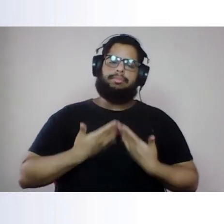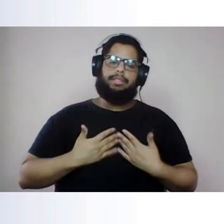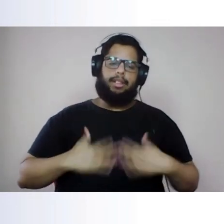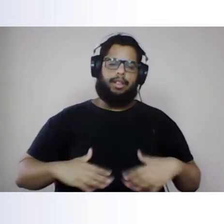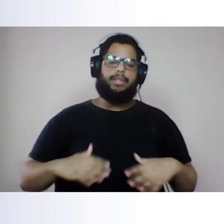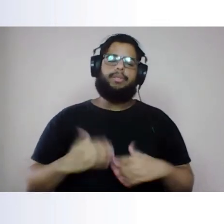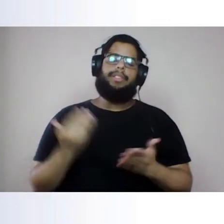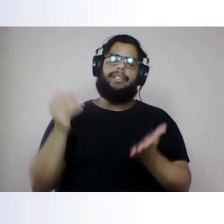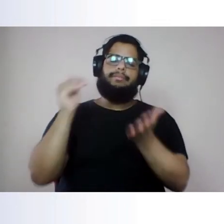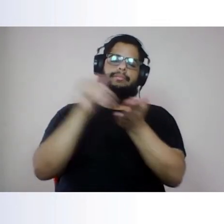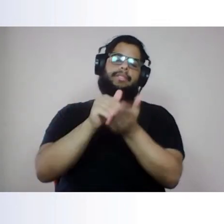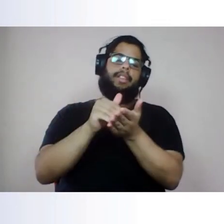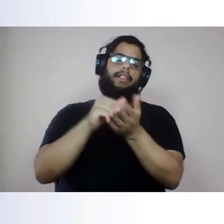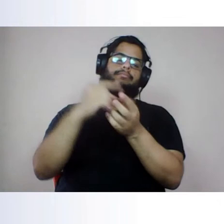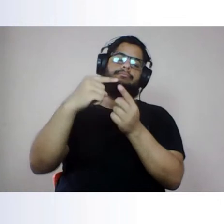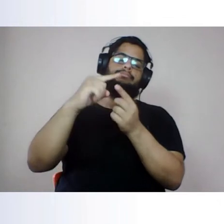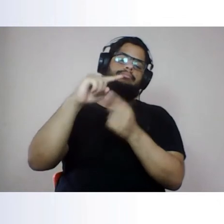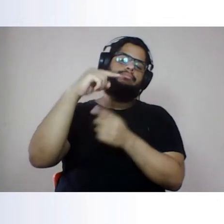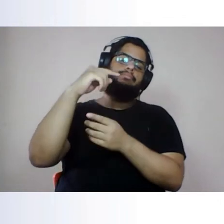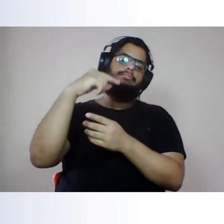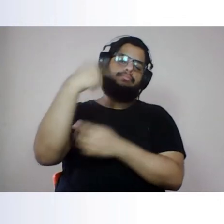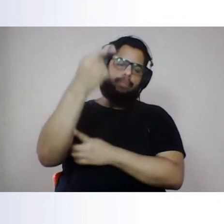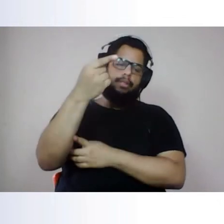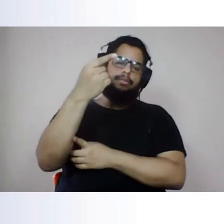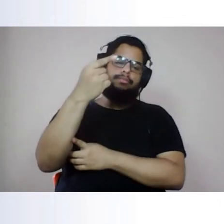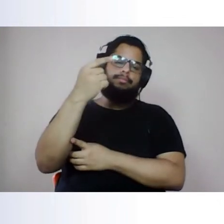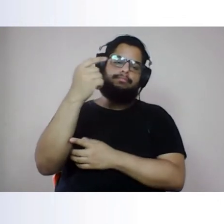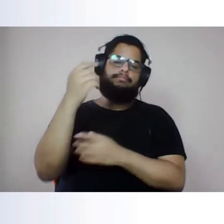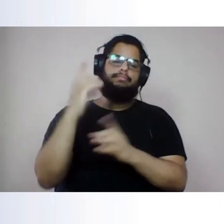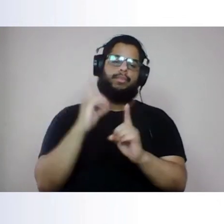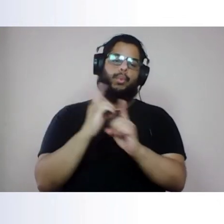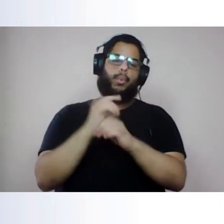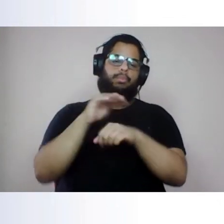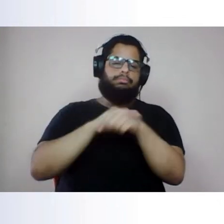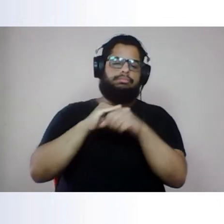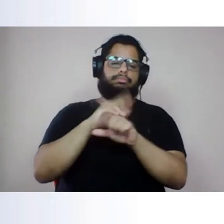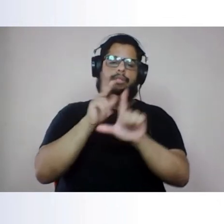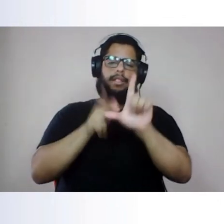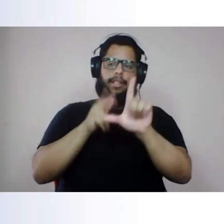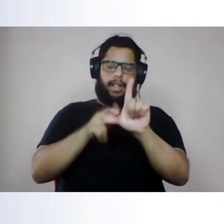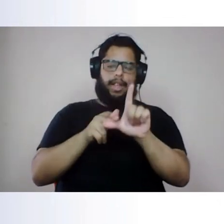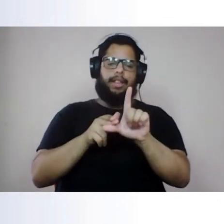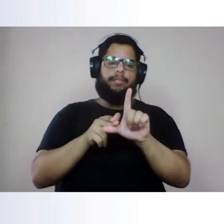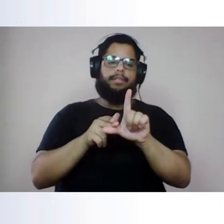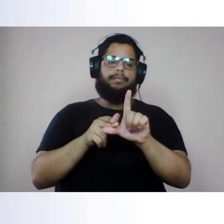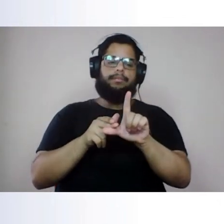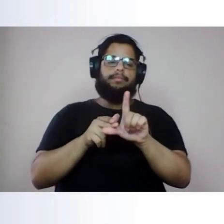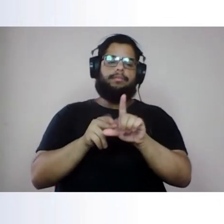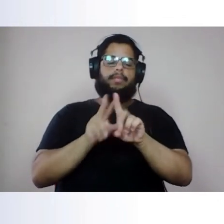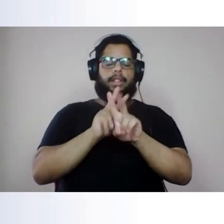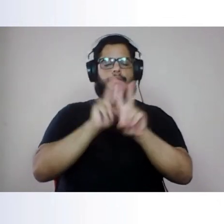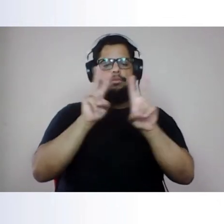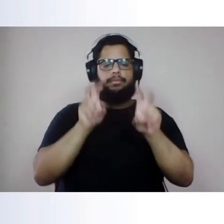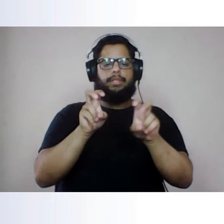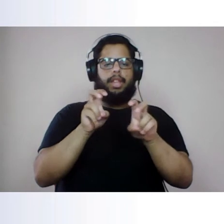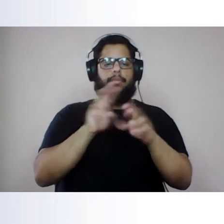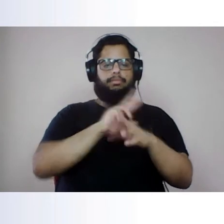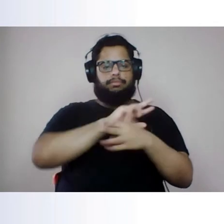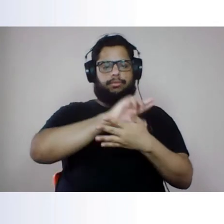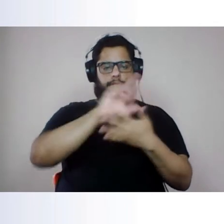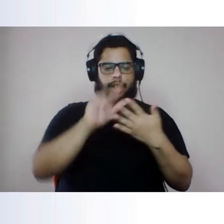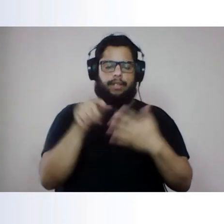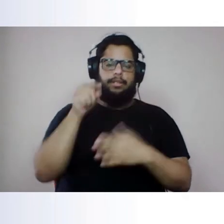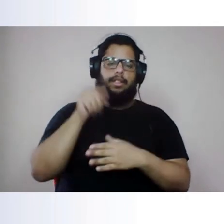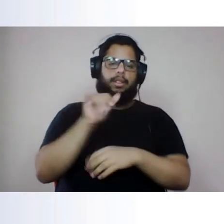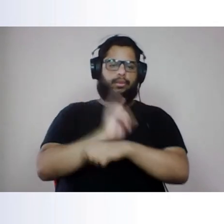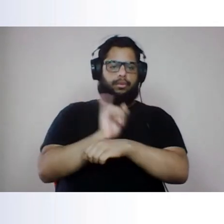o nosso próximo encontro sobre este e outros temas nesse canal de diálogo com toda a comunidade